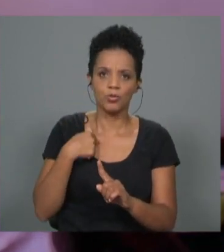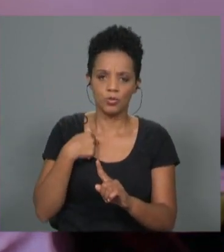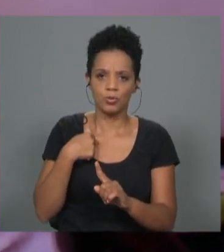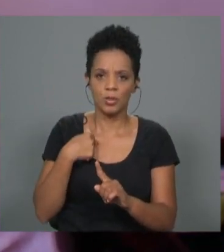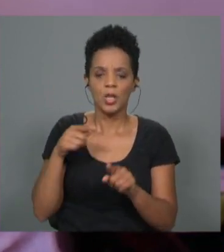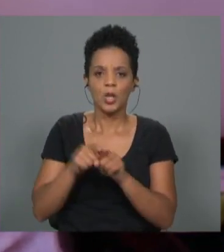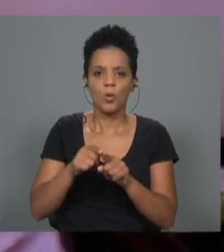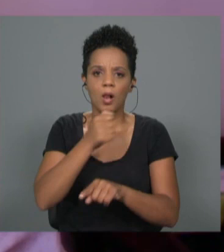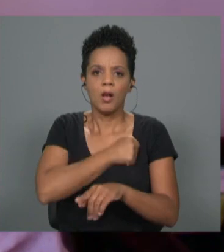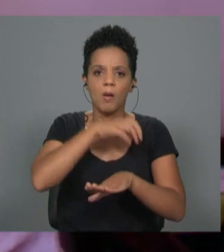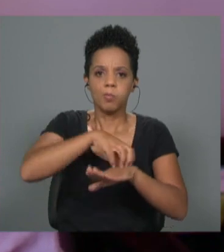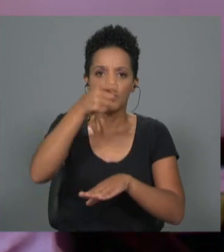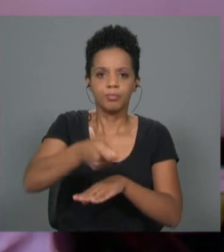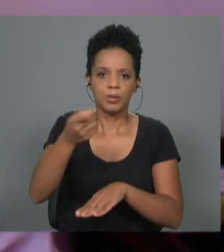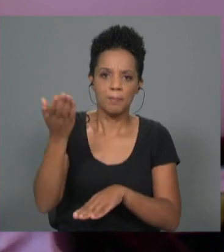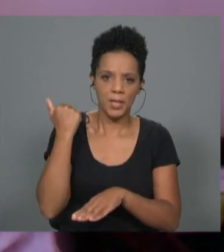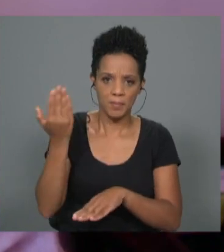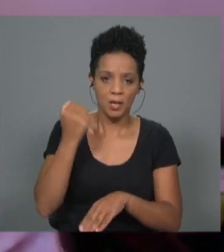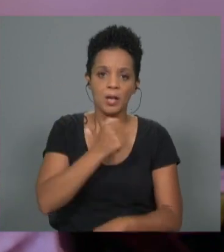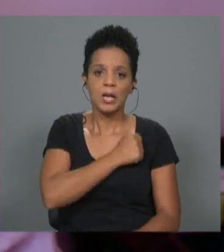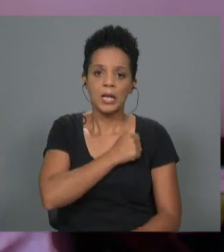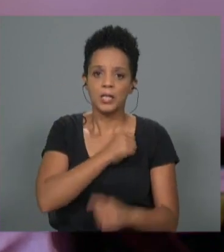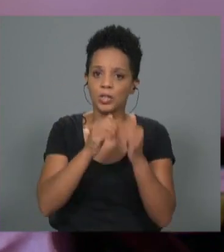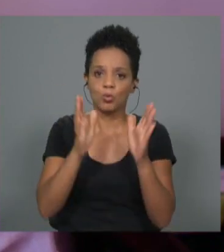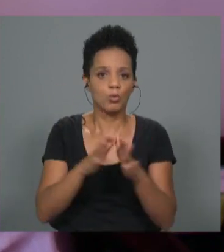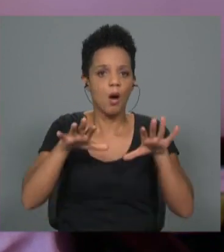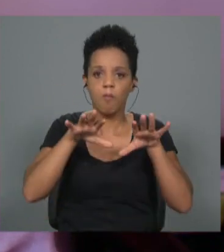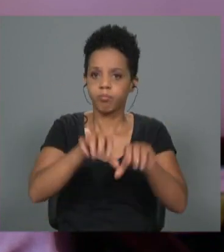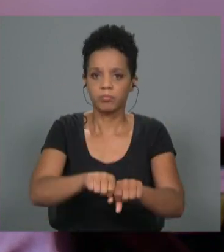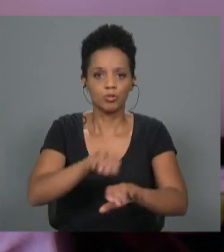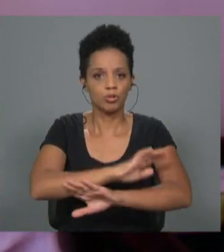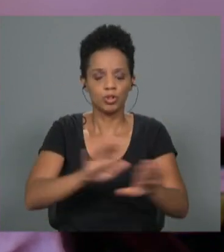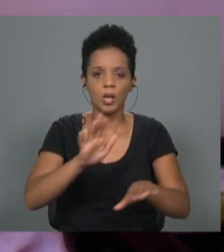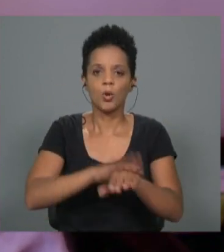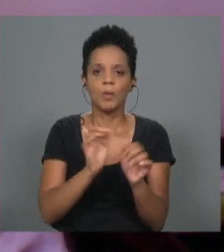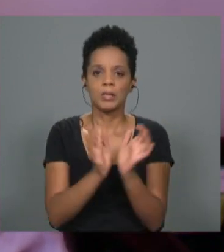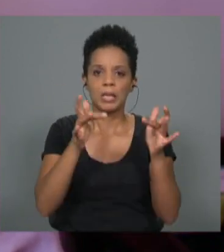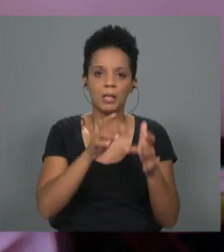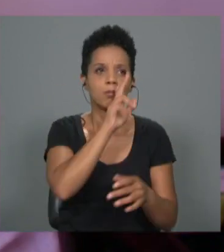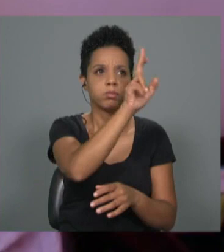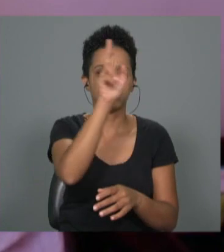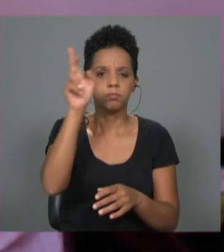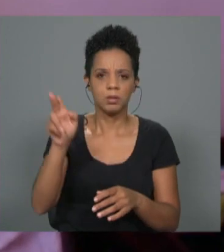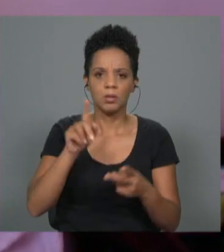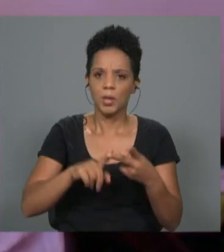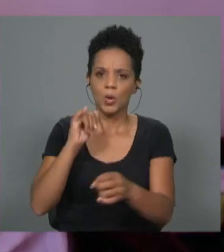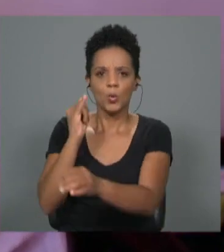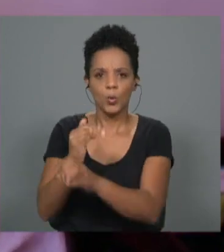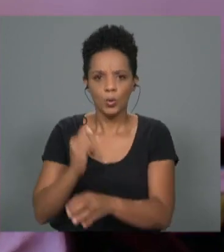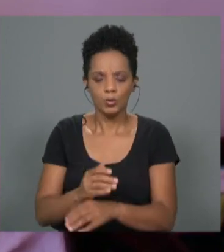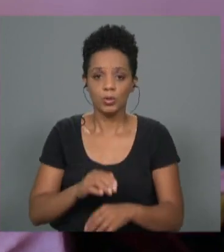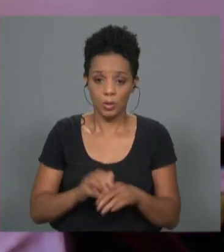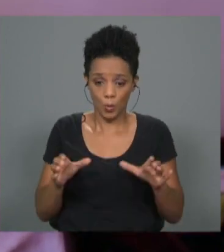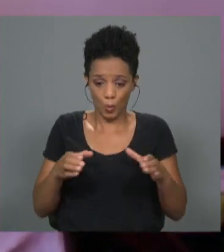alojamento. Já estão as casas todas reservadas por nómadas digitais, expats também. Esta